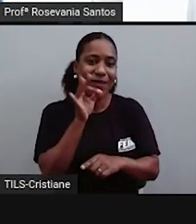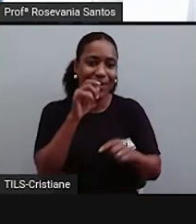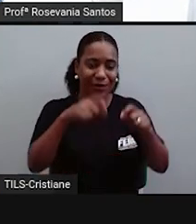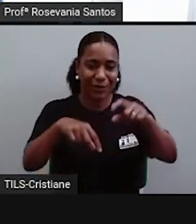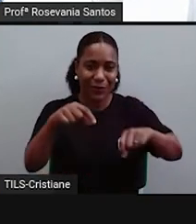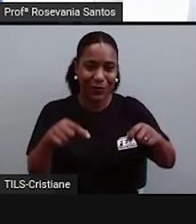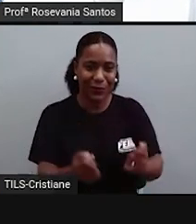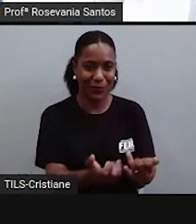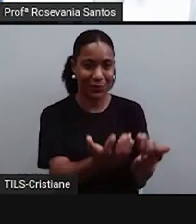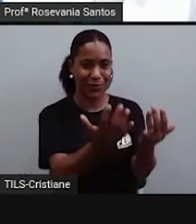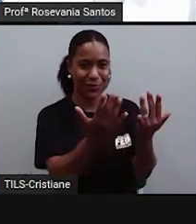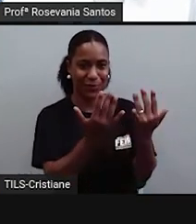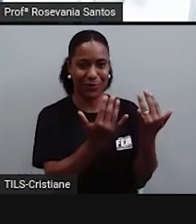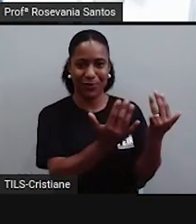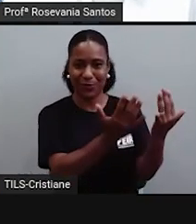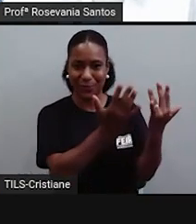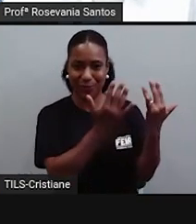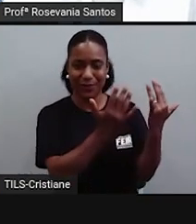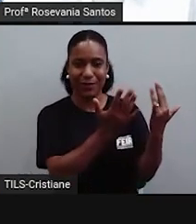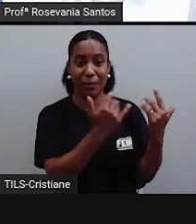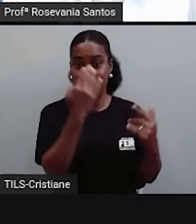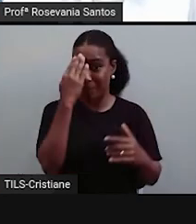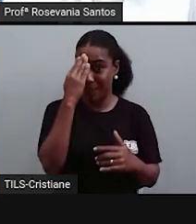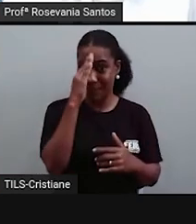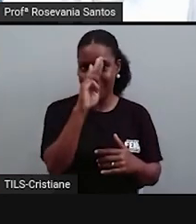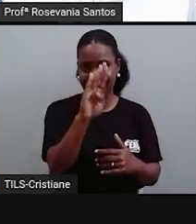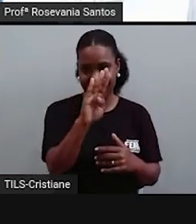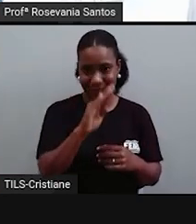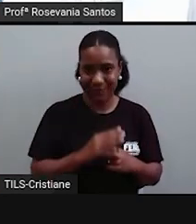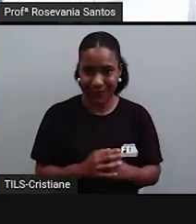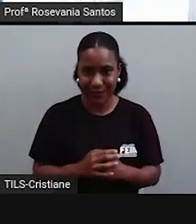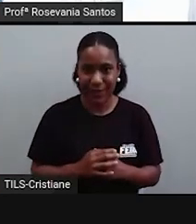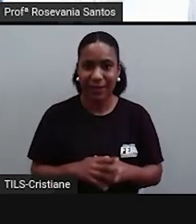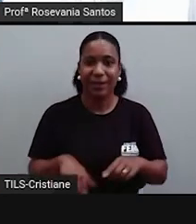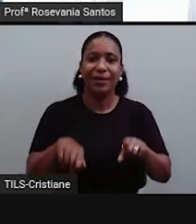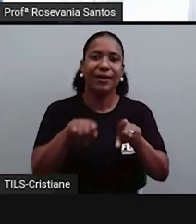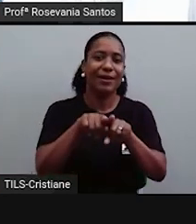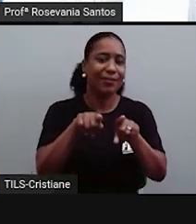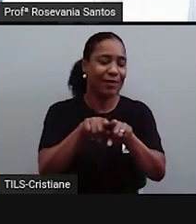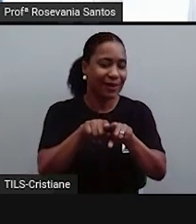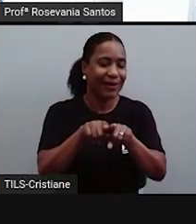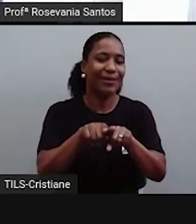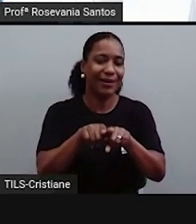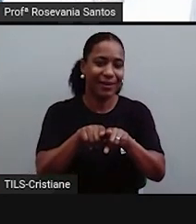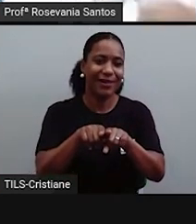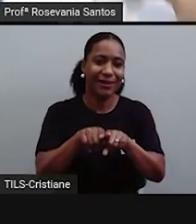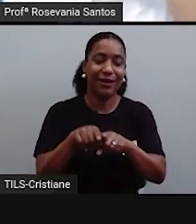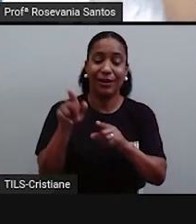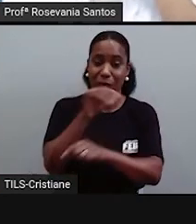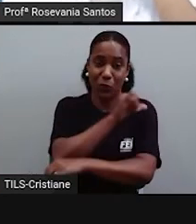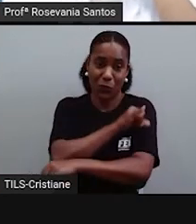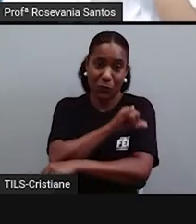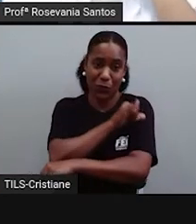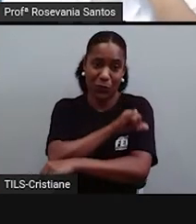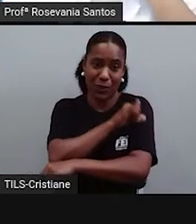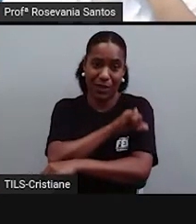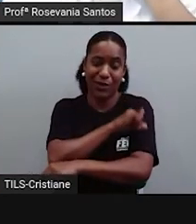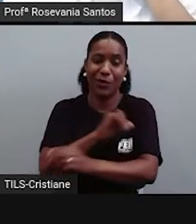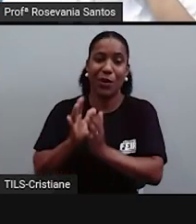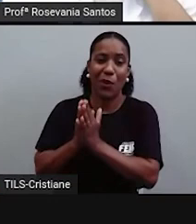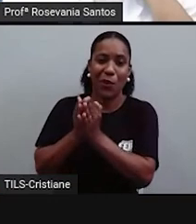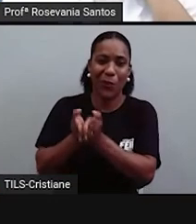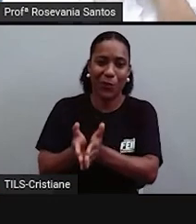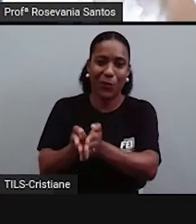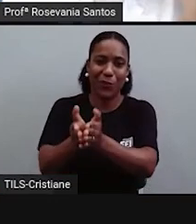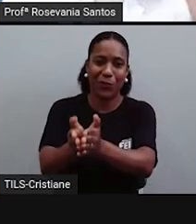formação dos portos. Que, a partir daí, quando teve esses portos. Eles, né? Podemos exportar. E